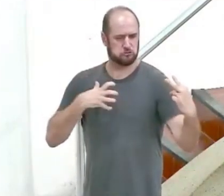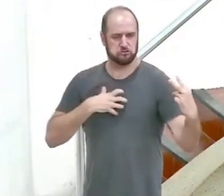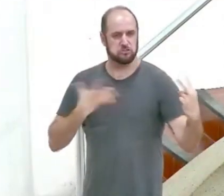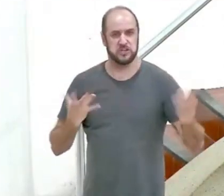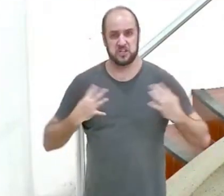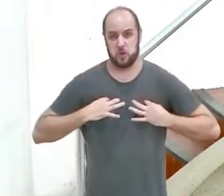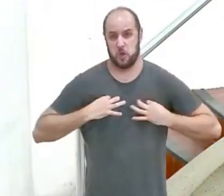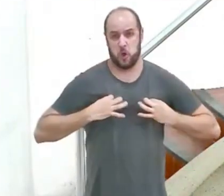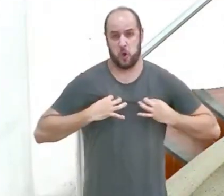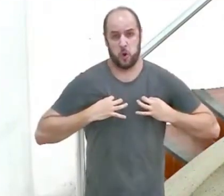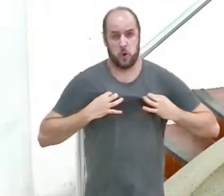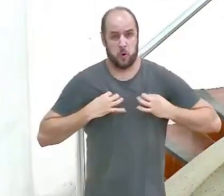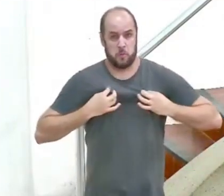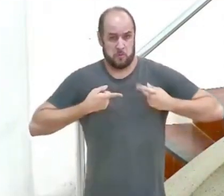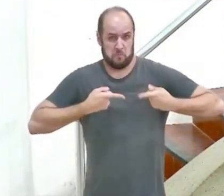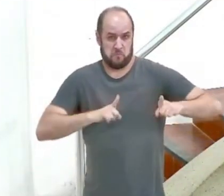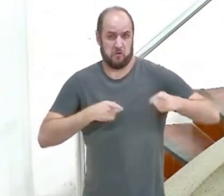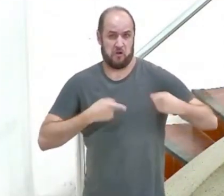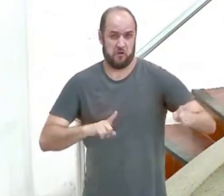vestimenta provocante